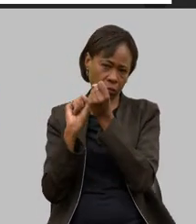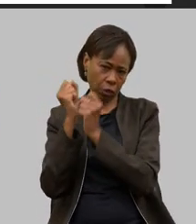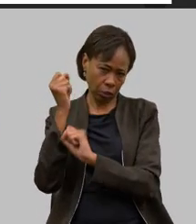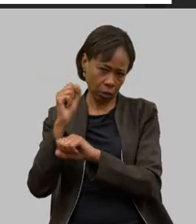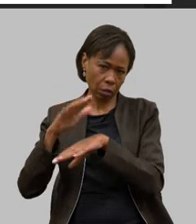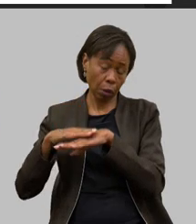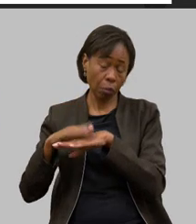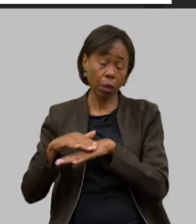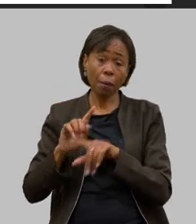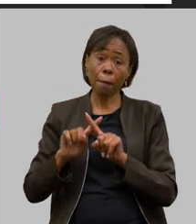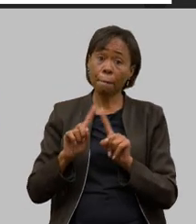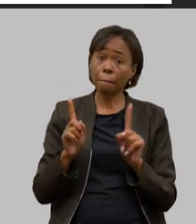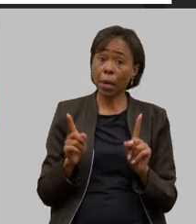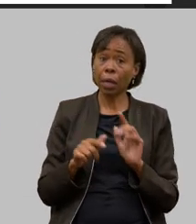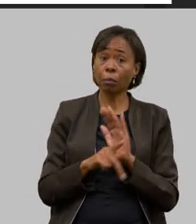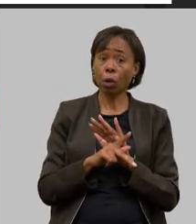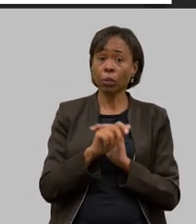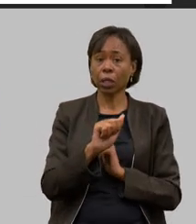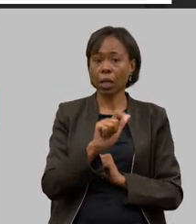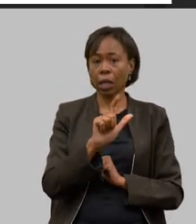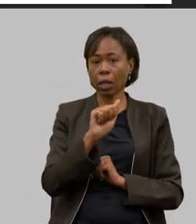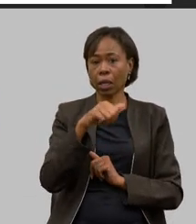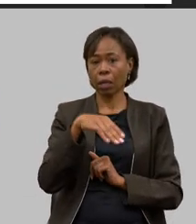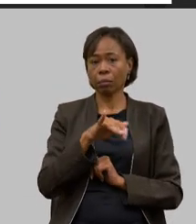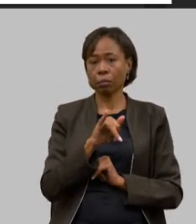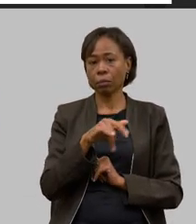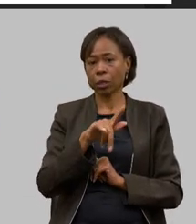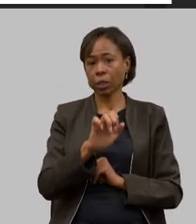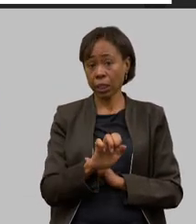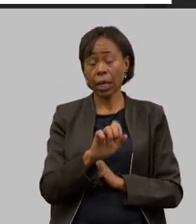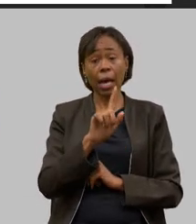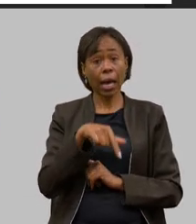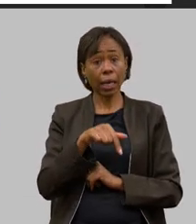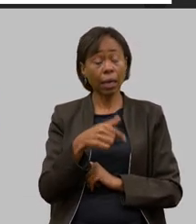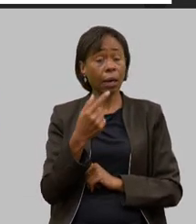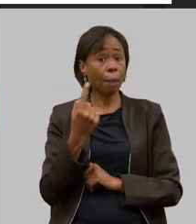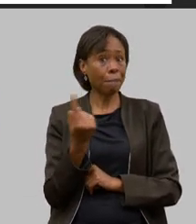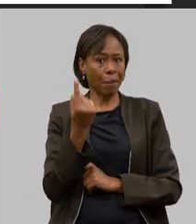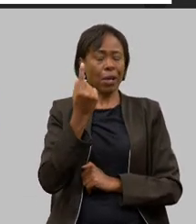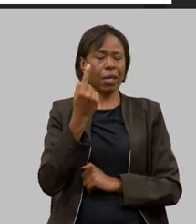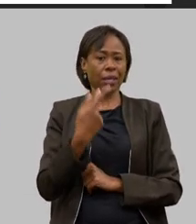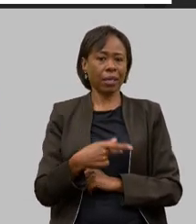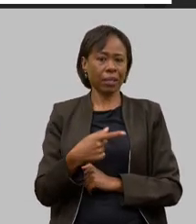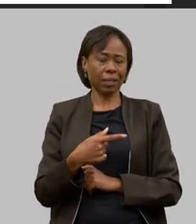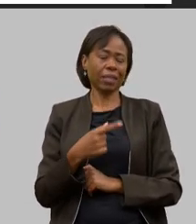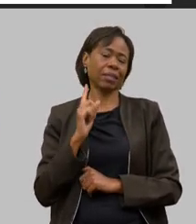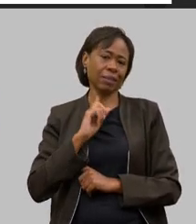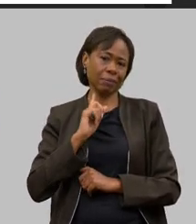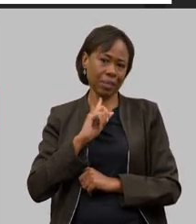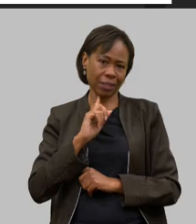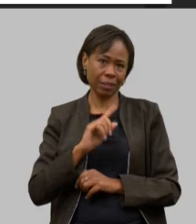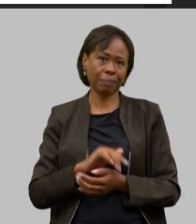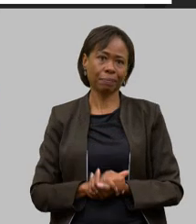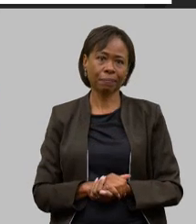mas a cachaça de Alambique nós somos o primeiro disparado e é um diferencial hoje no mundo esse produto nosso